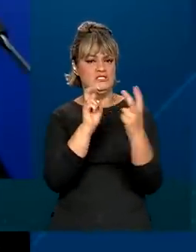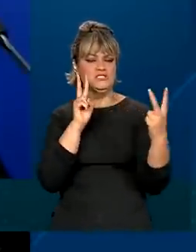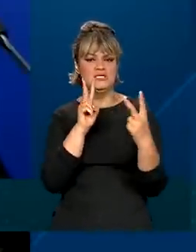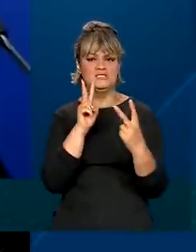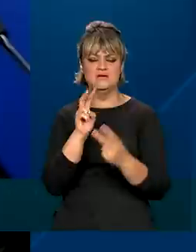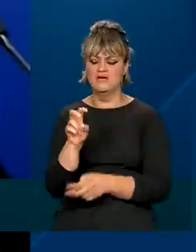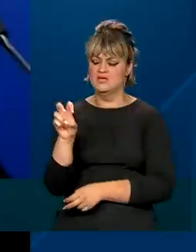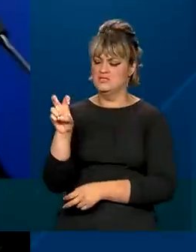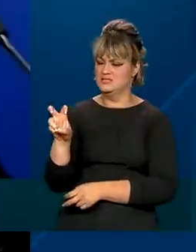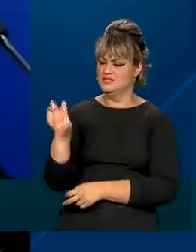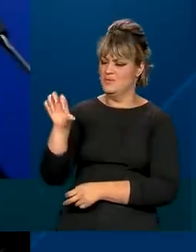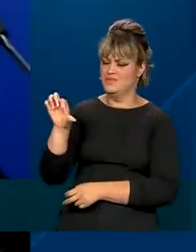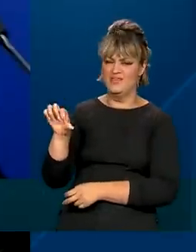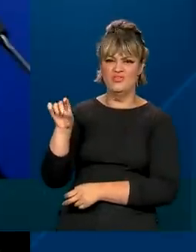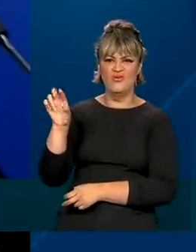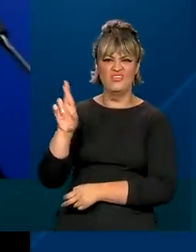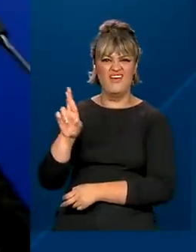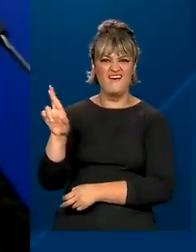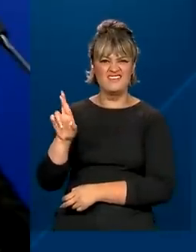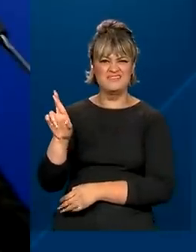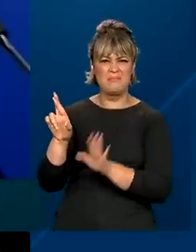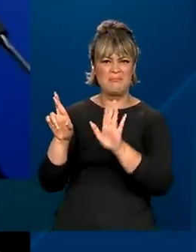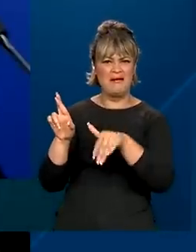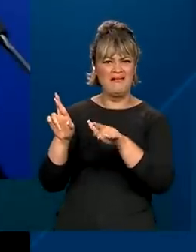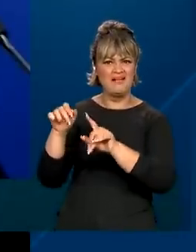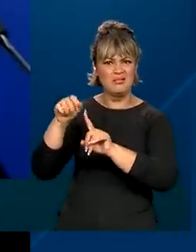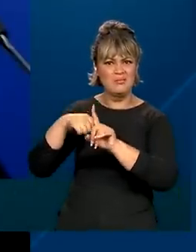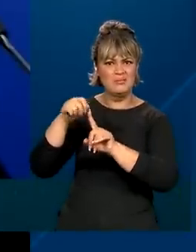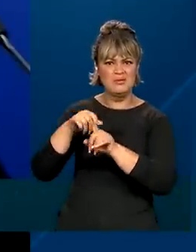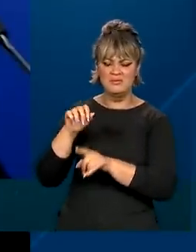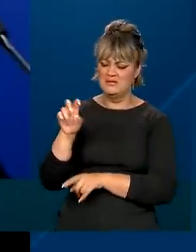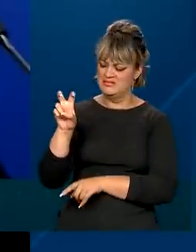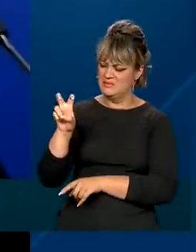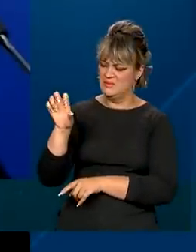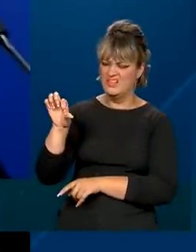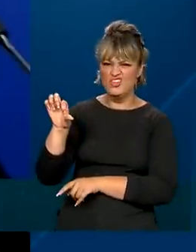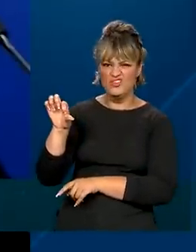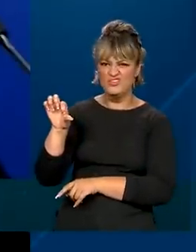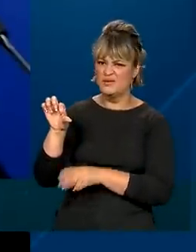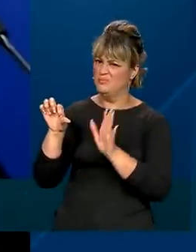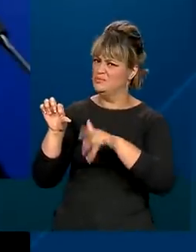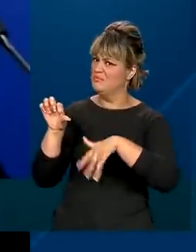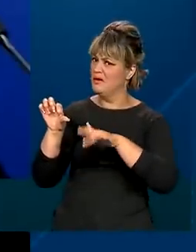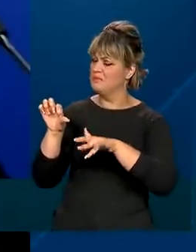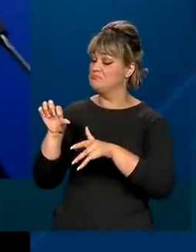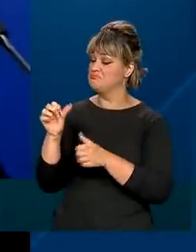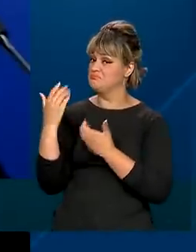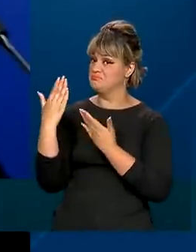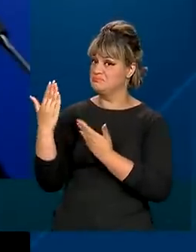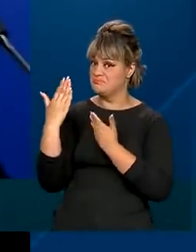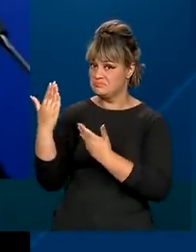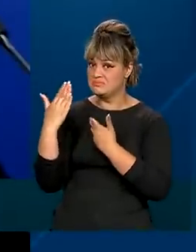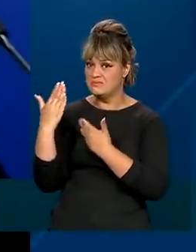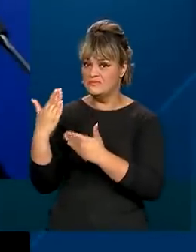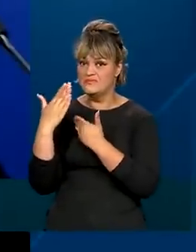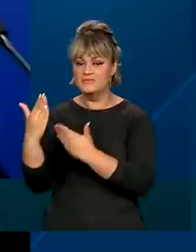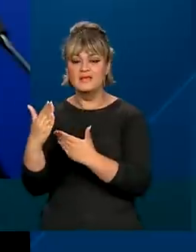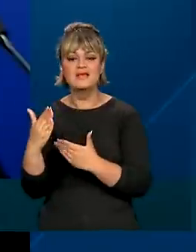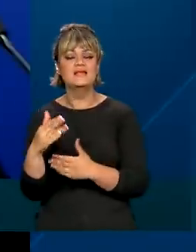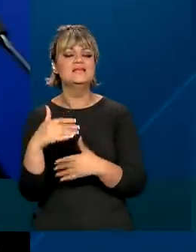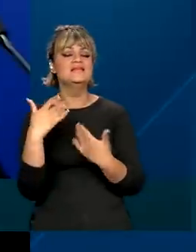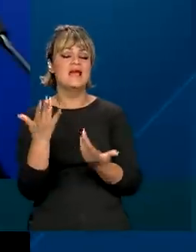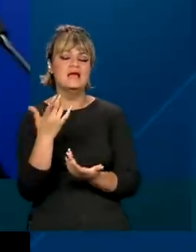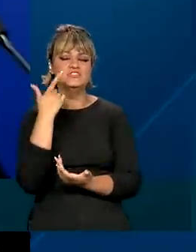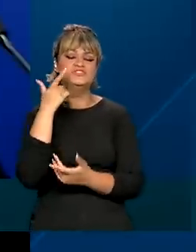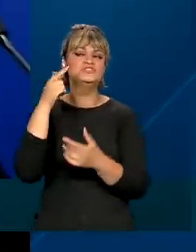R$ 59,90, uma mensalidade muito baixa. E, assim, até